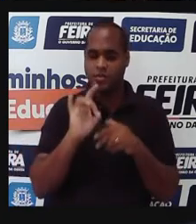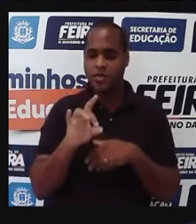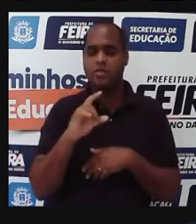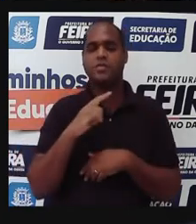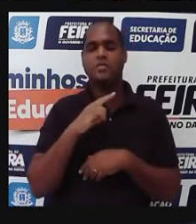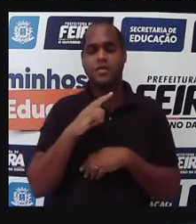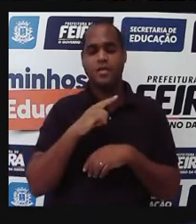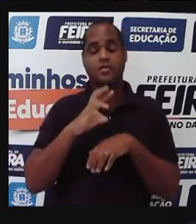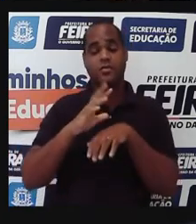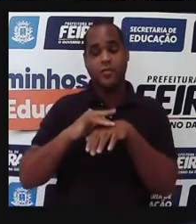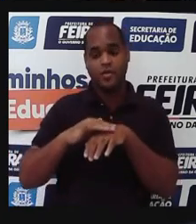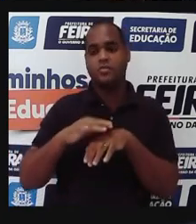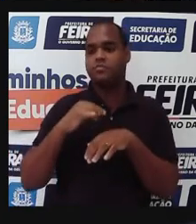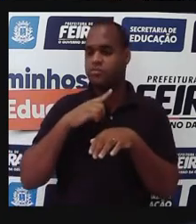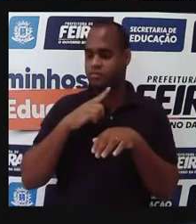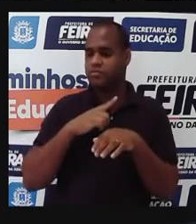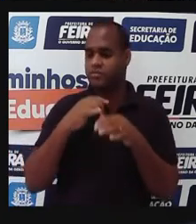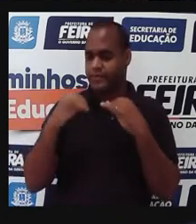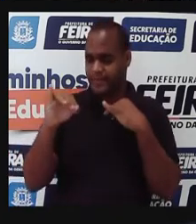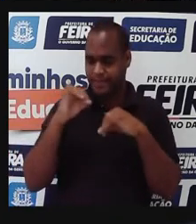doenças negligenciadas, tá?